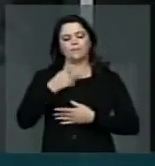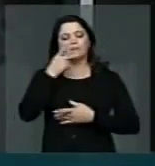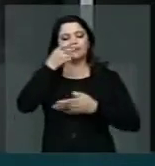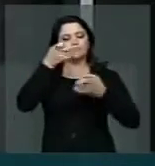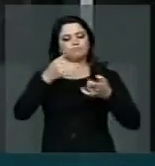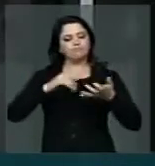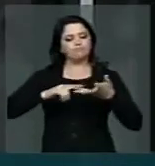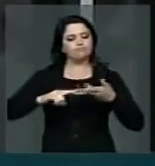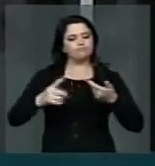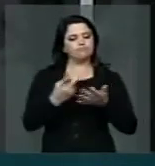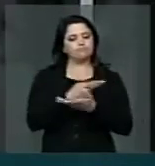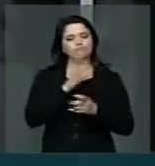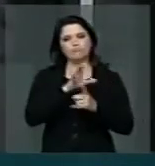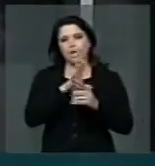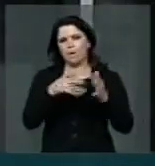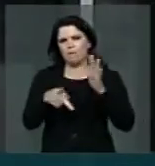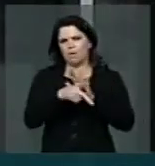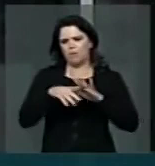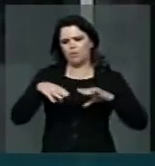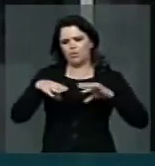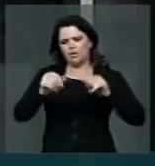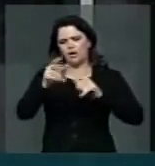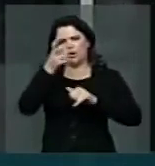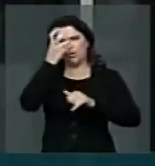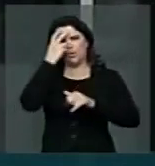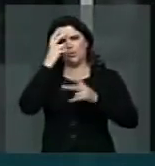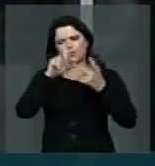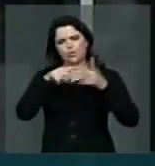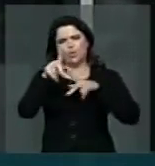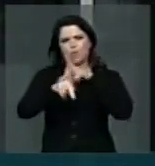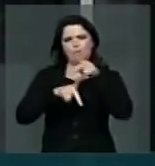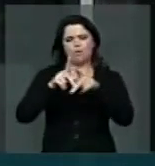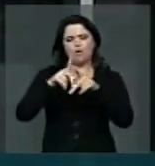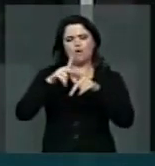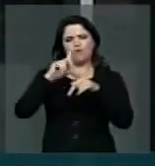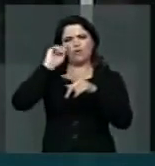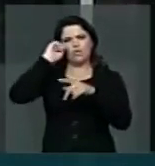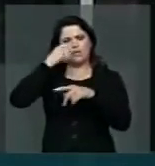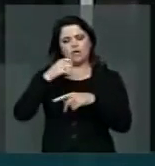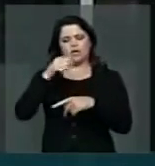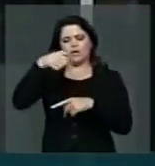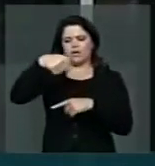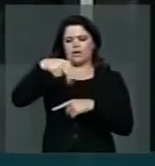das ameaças às suas terras e culturas, aos povos quilombolas também,